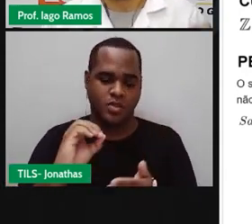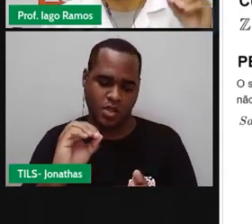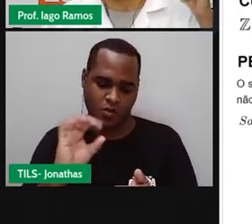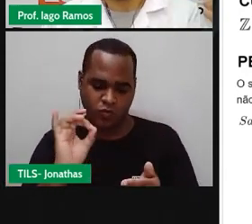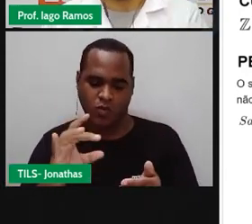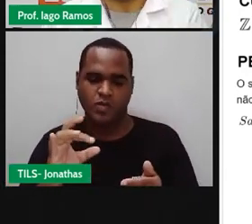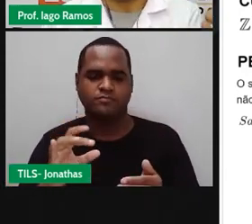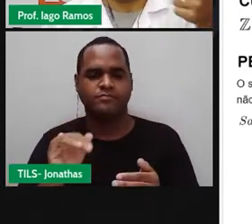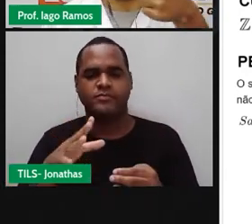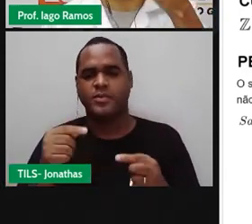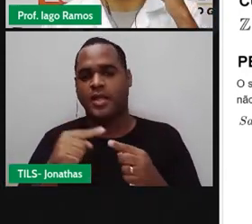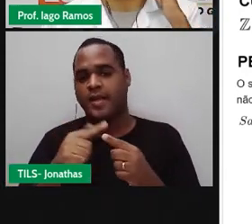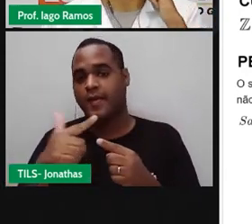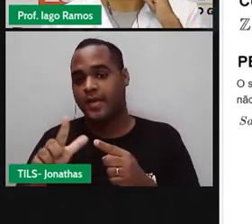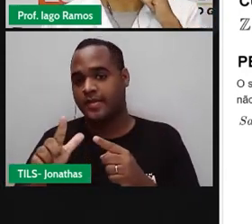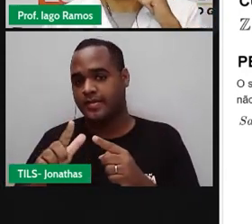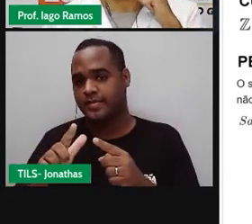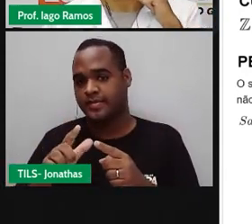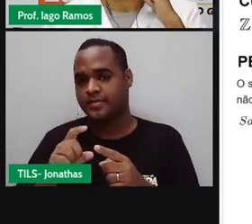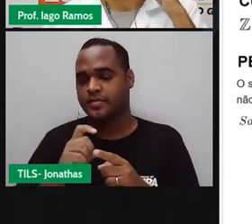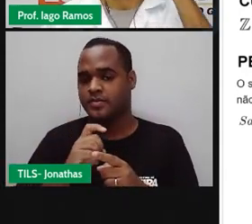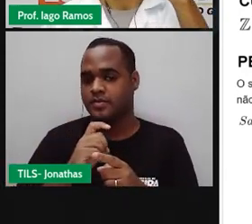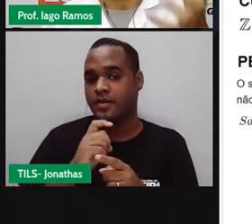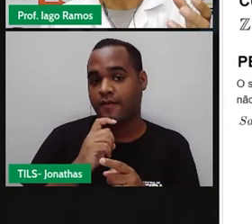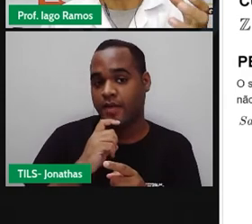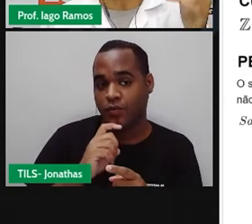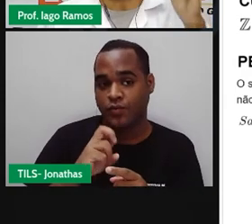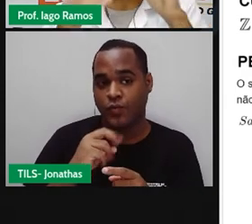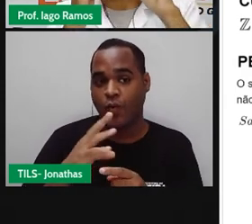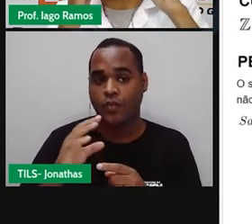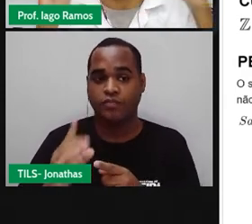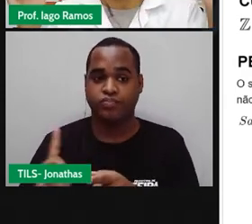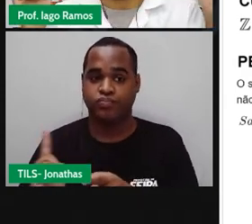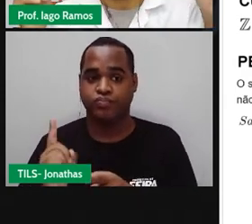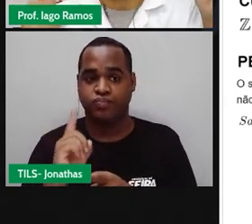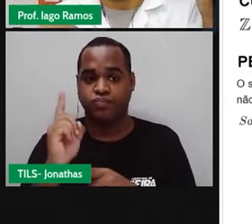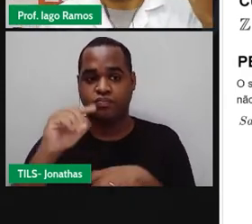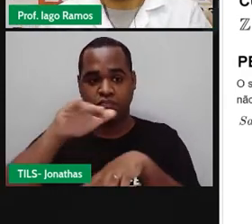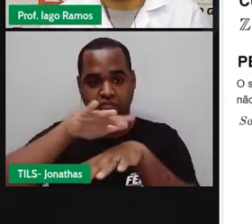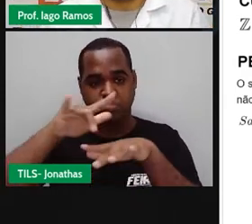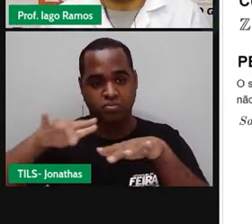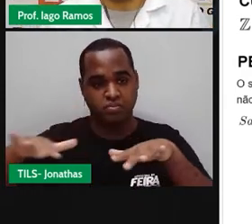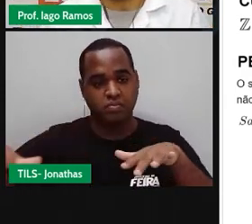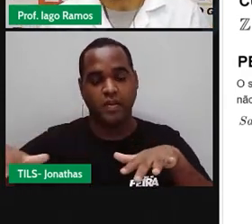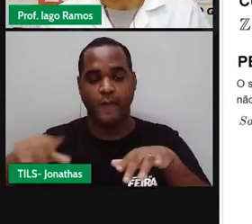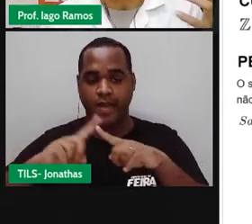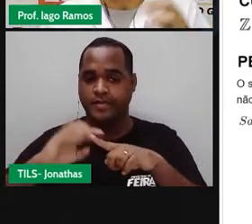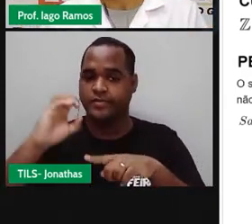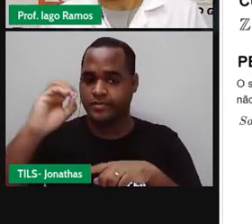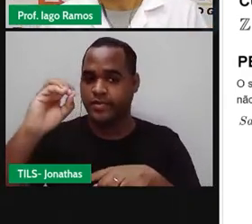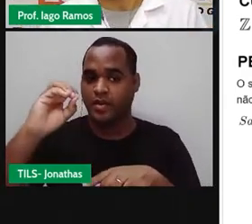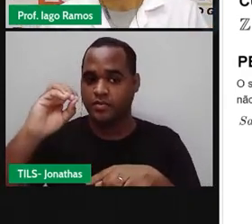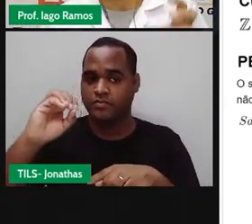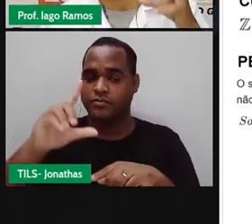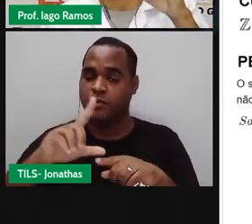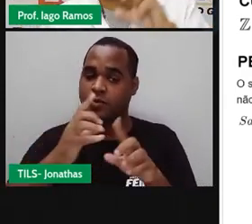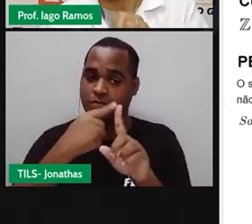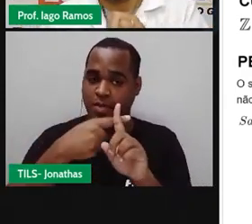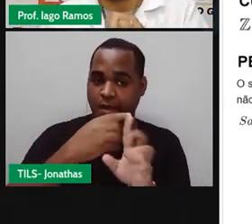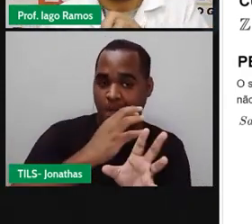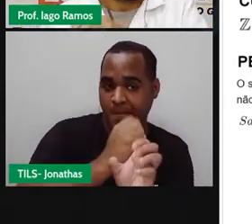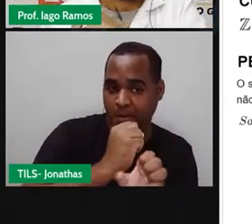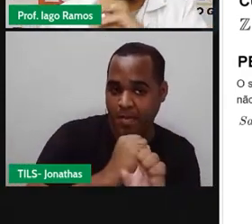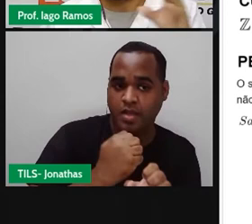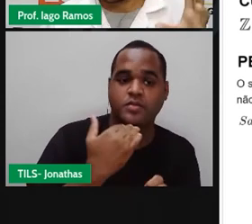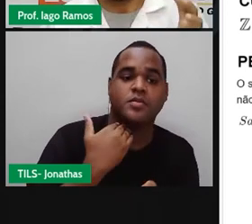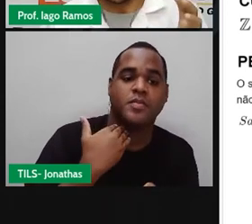Porque na temperatura existe o zero grau, na altitude o nível do mar é zero grau, no saldo bancário o